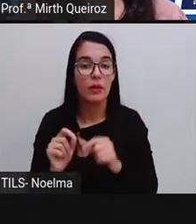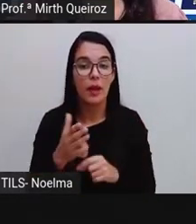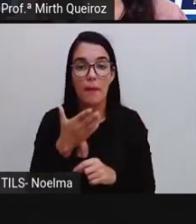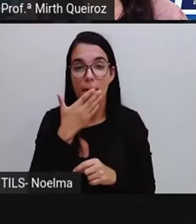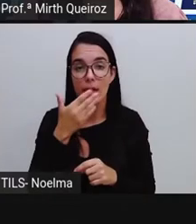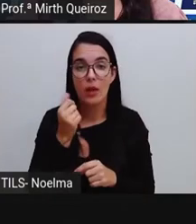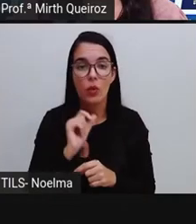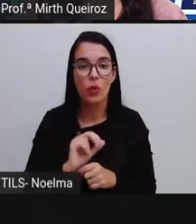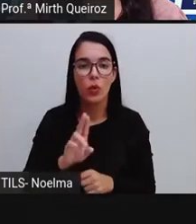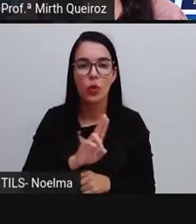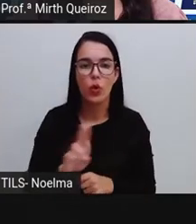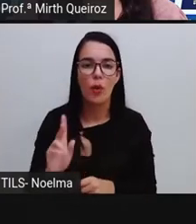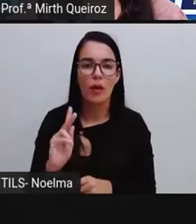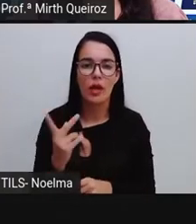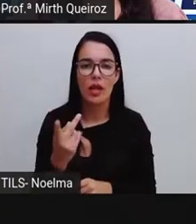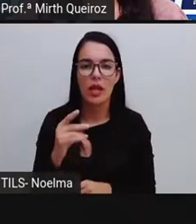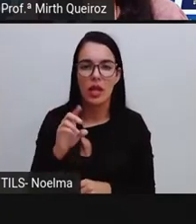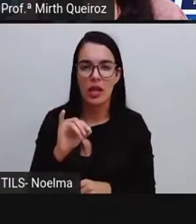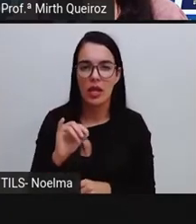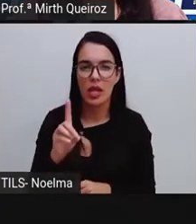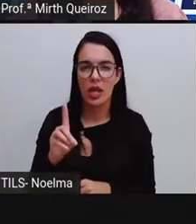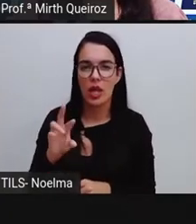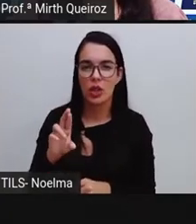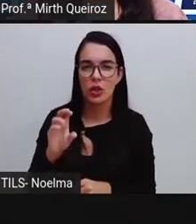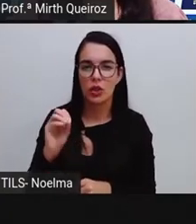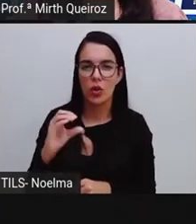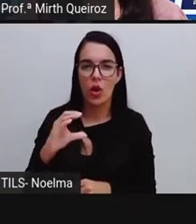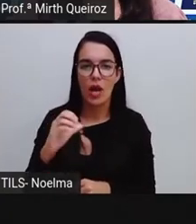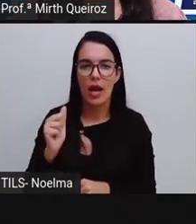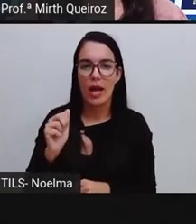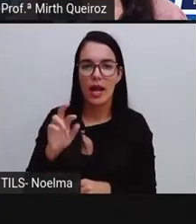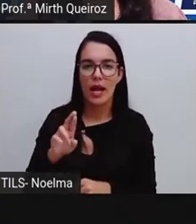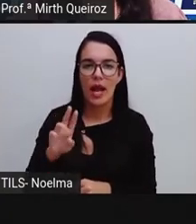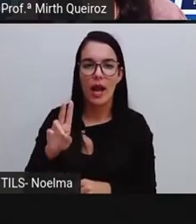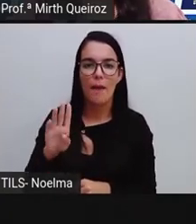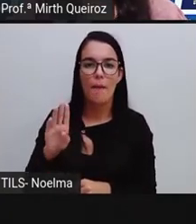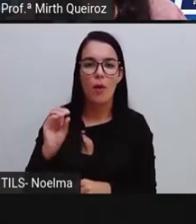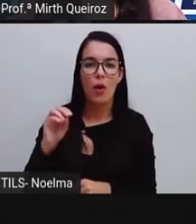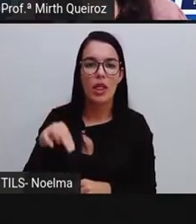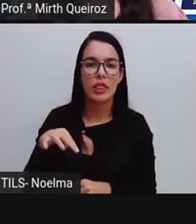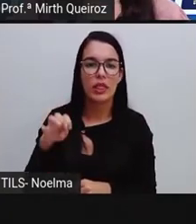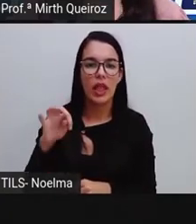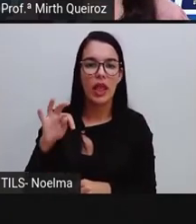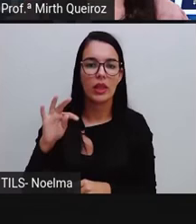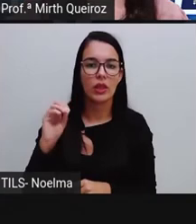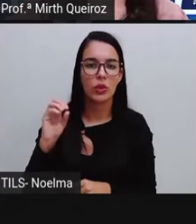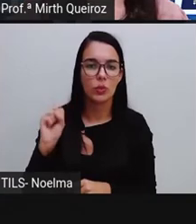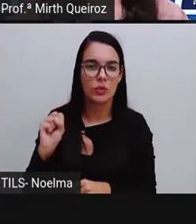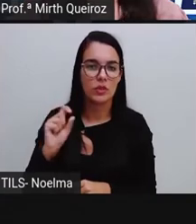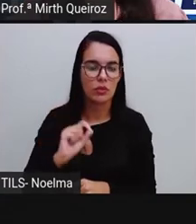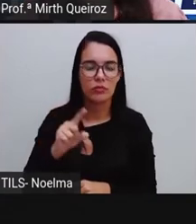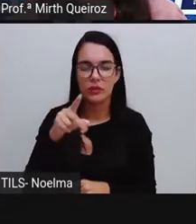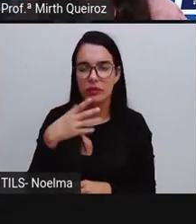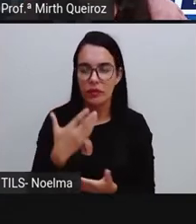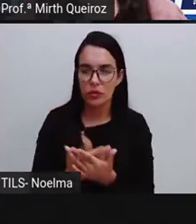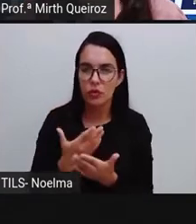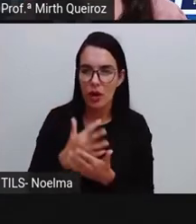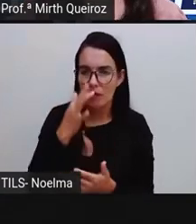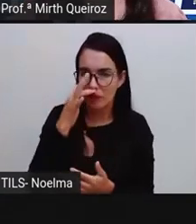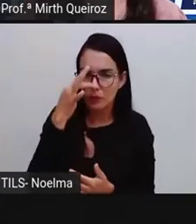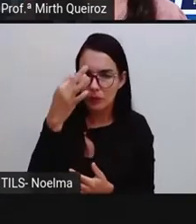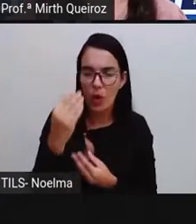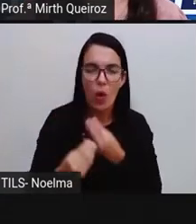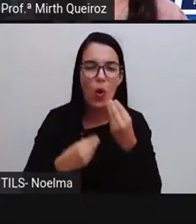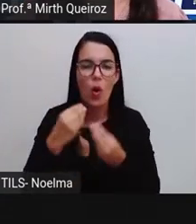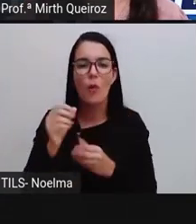hidrocarbonetos. Vocês vão estudar sobre essa questão da composição química lá, quando vocês estiverem no oitavo, nono ano.